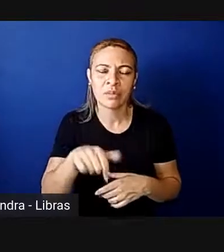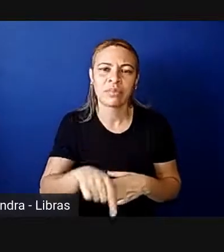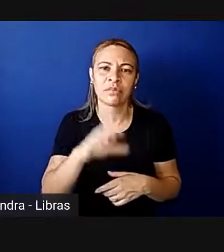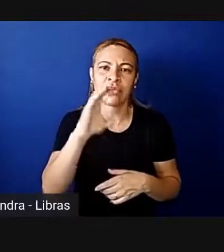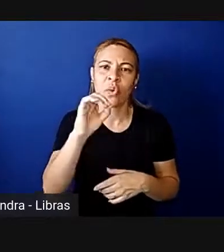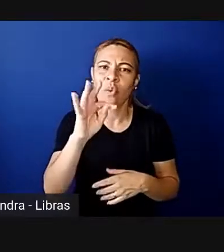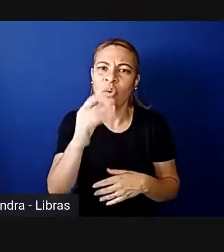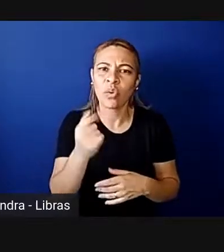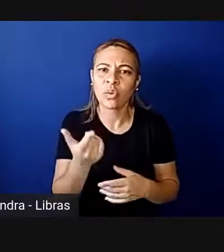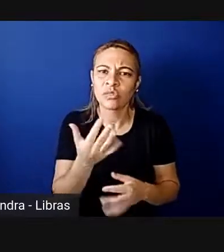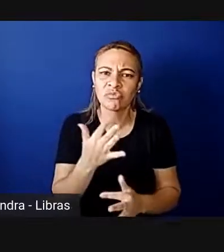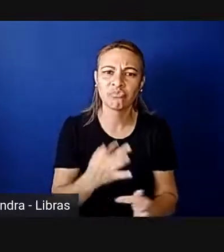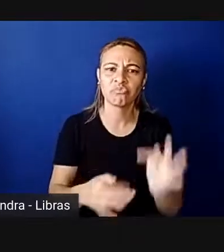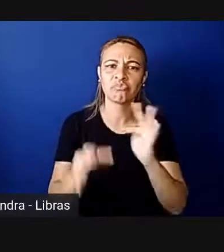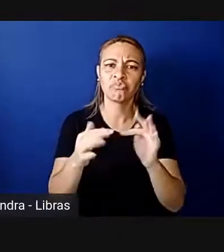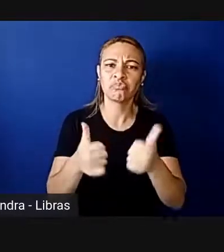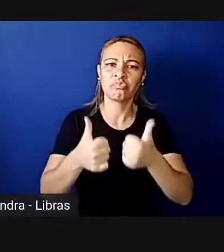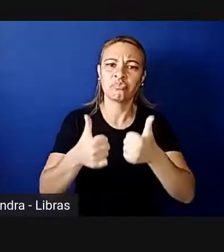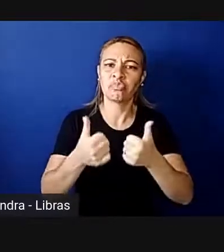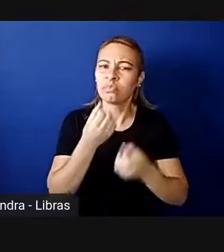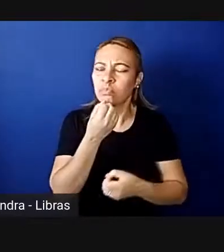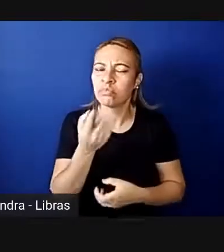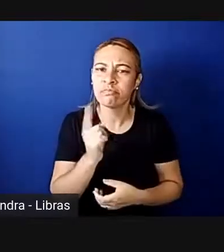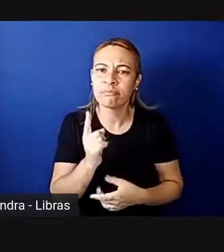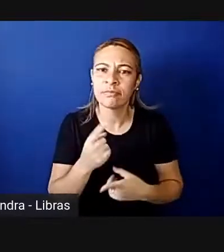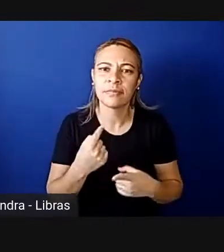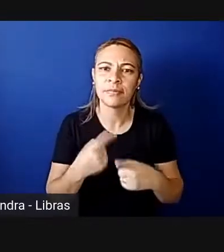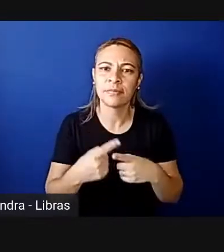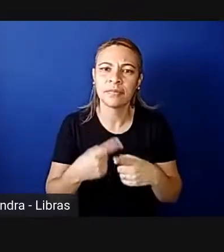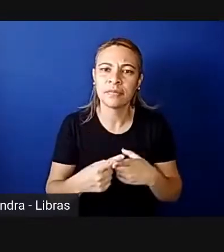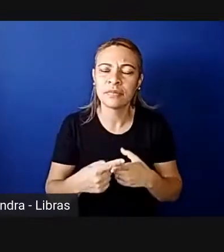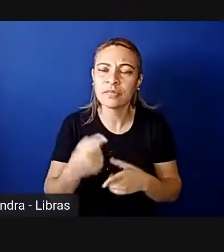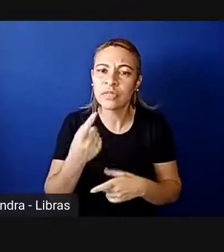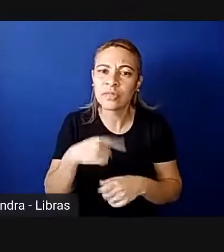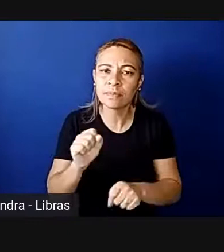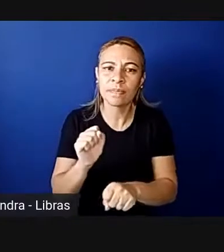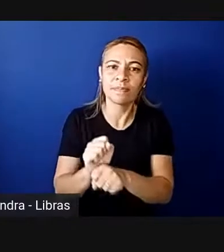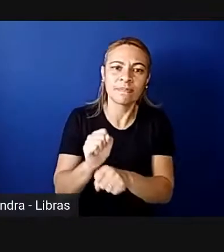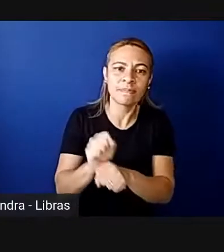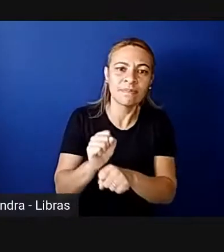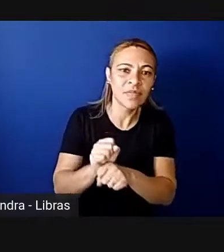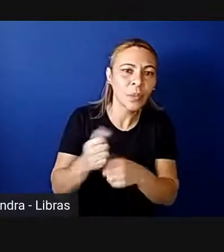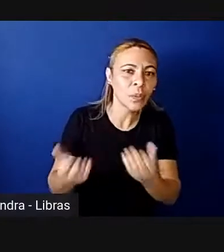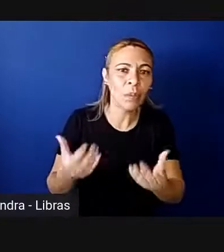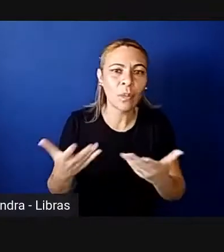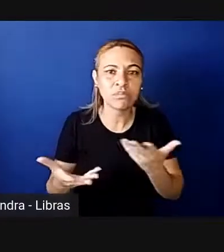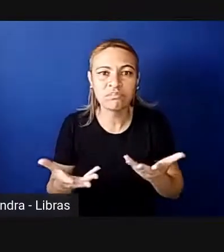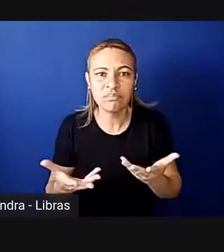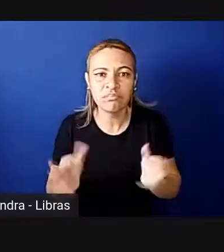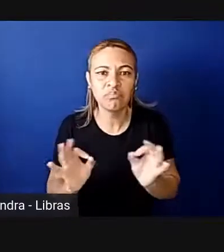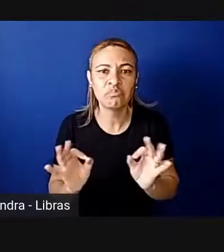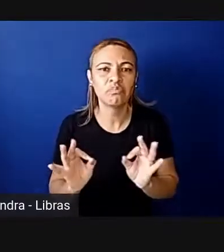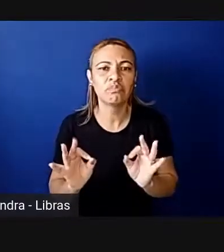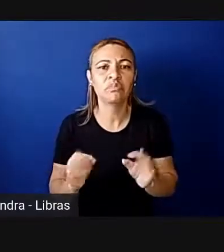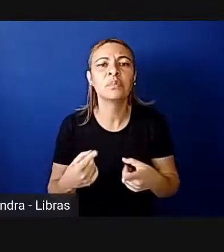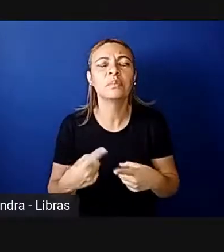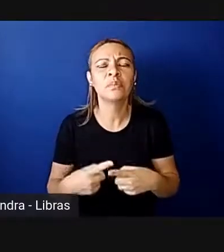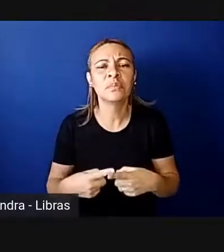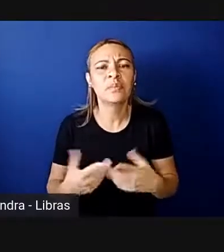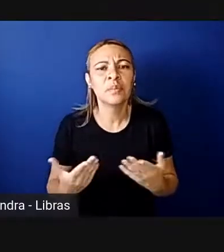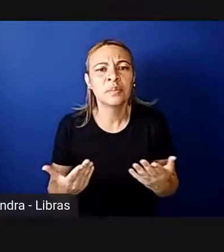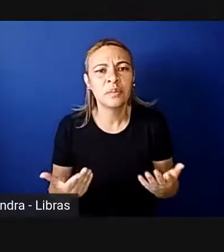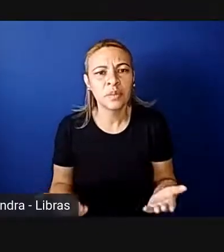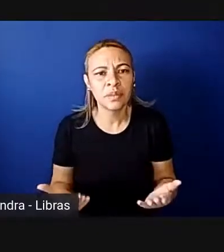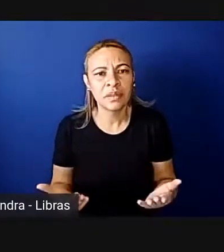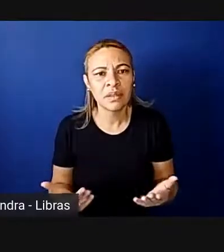funcionado, né, não têm funcionado tanto quanto se esperava, né, a gente viu um